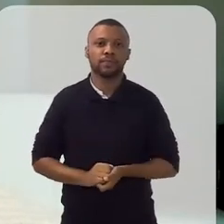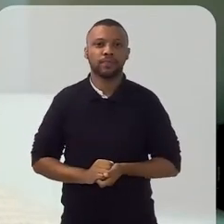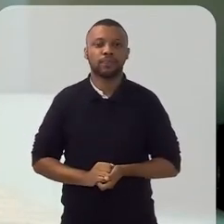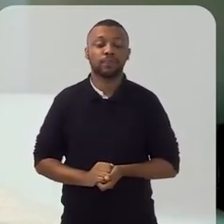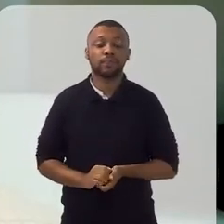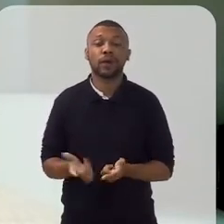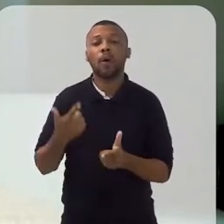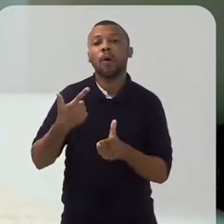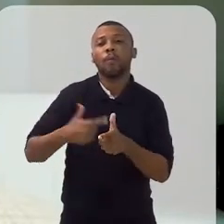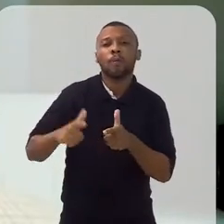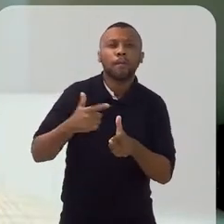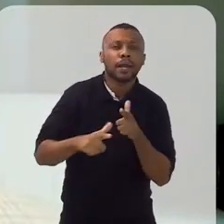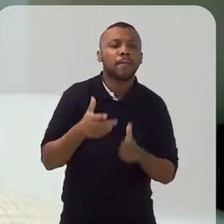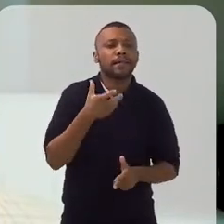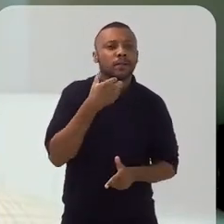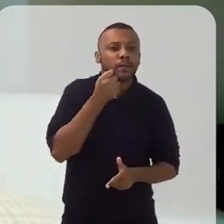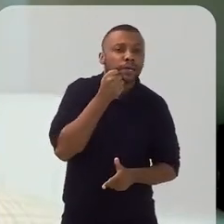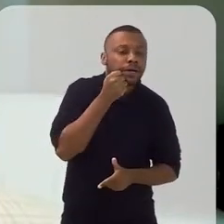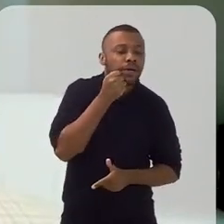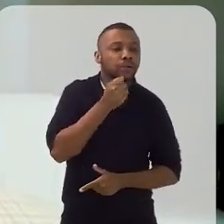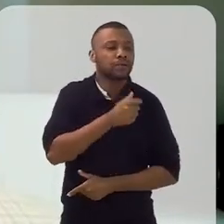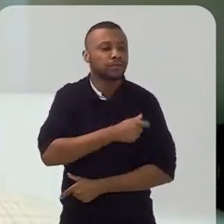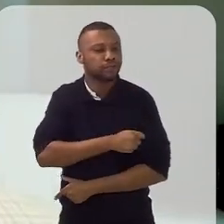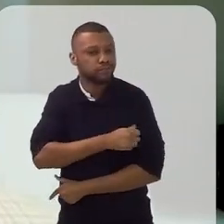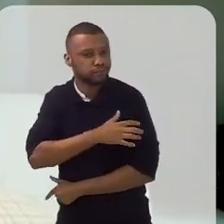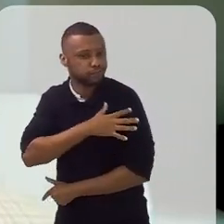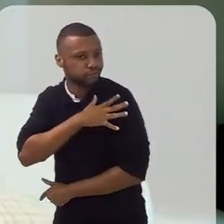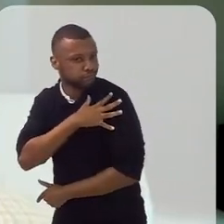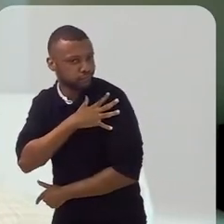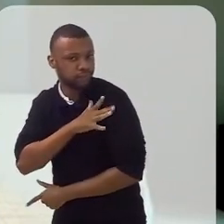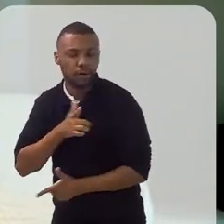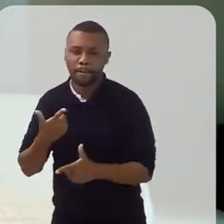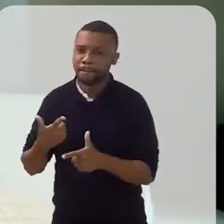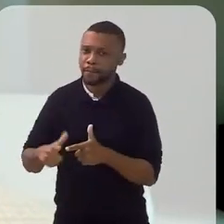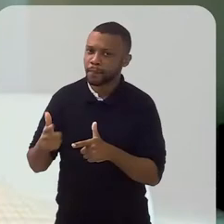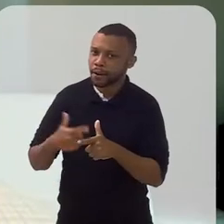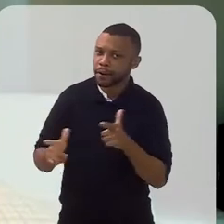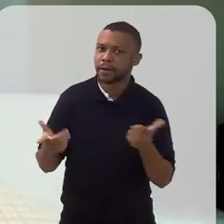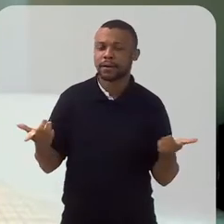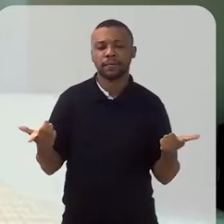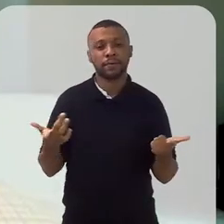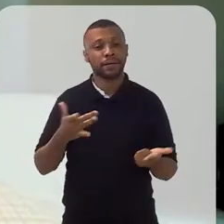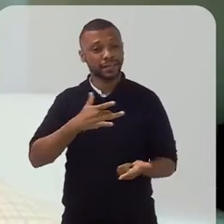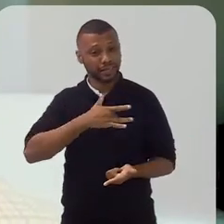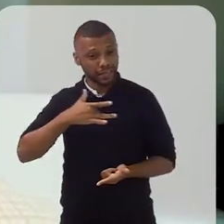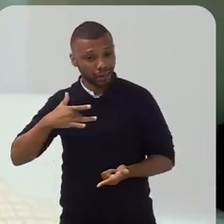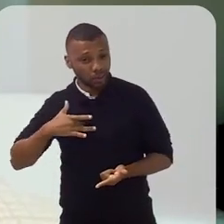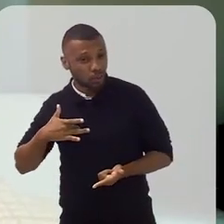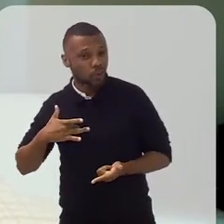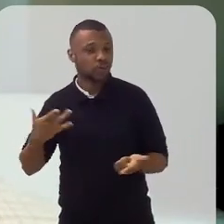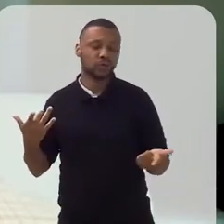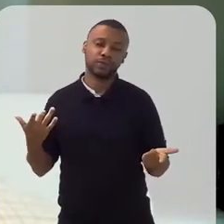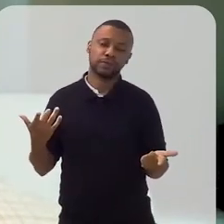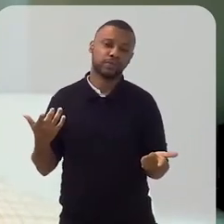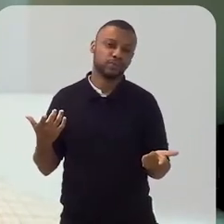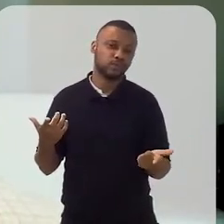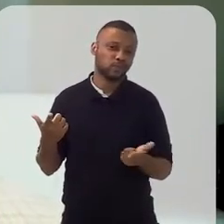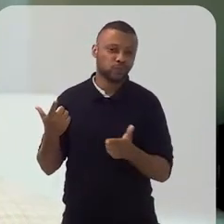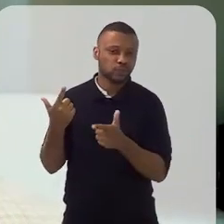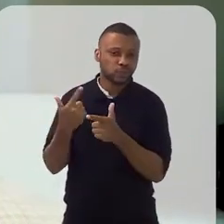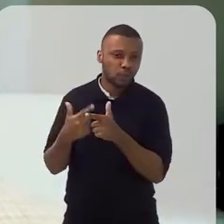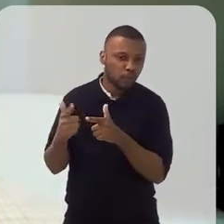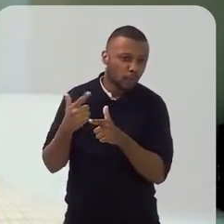É o problema da adoção, o problema da escolaridade, é o problema da saúde, é o problema